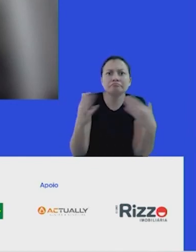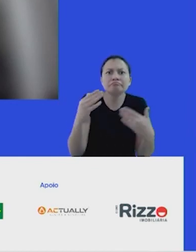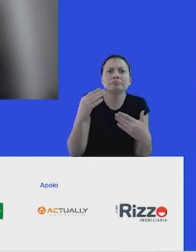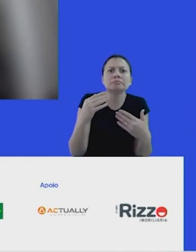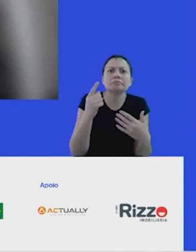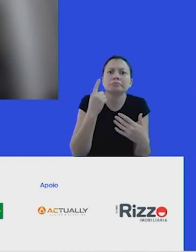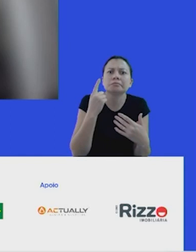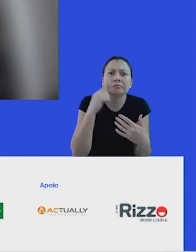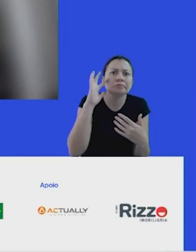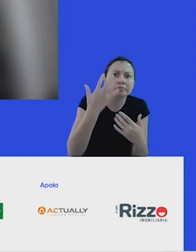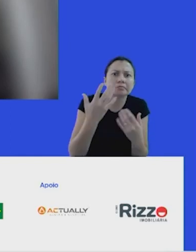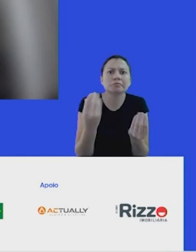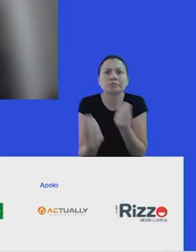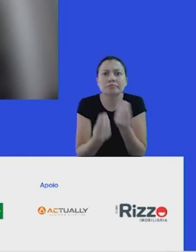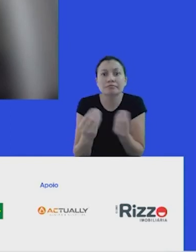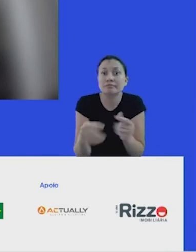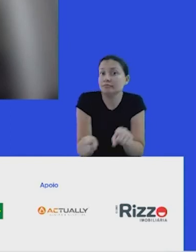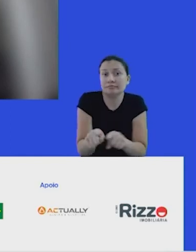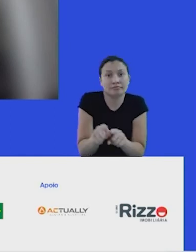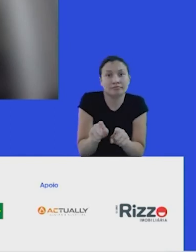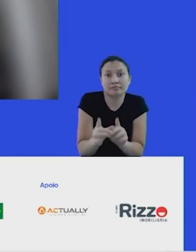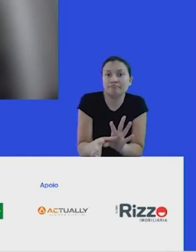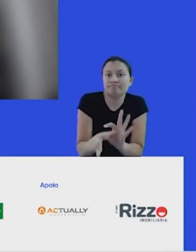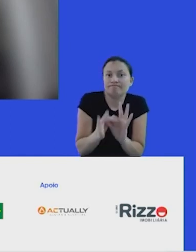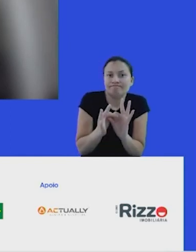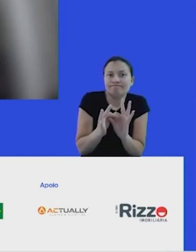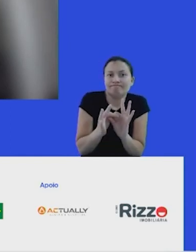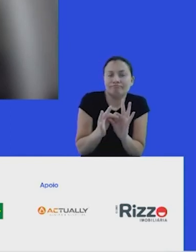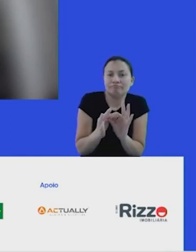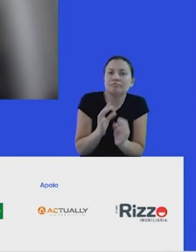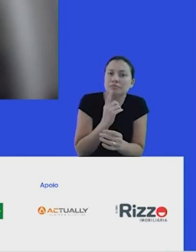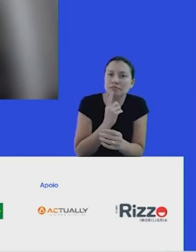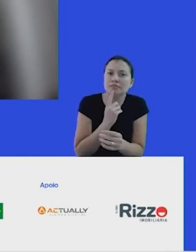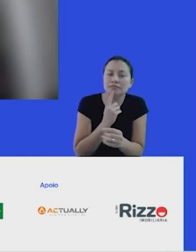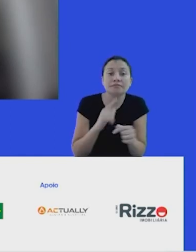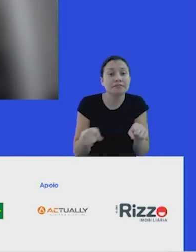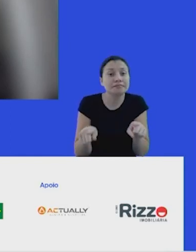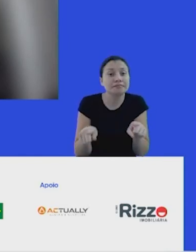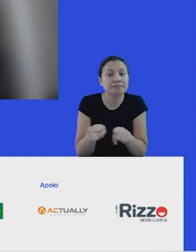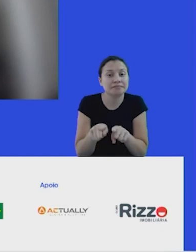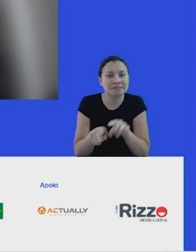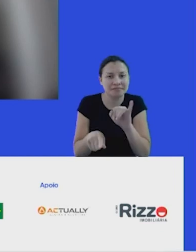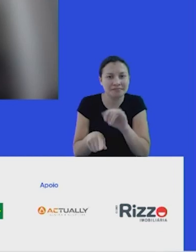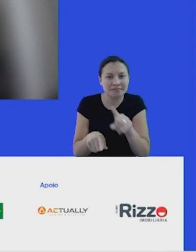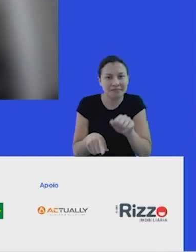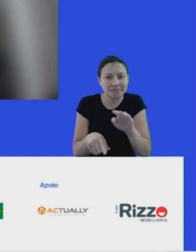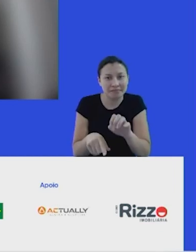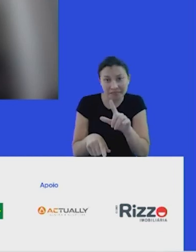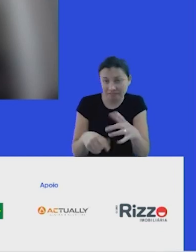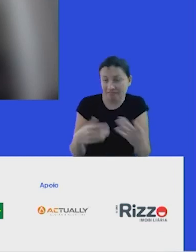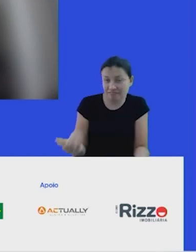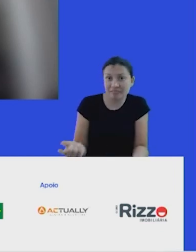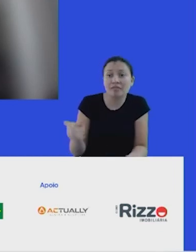e principalmente para unir forças. a sua visão de mercado, acho que ele atrás, sabe o também, Isabel, o papel do consumidor